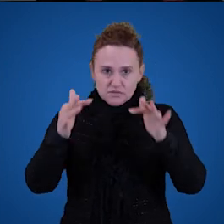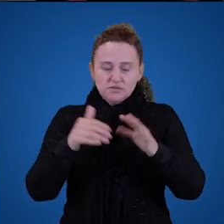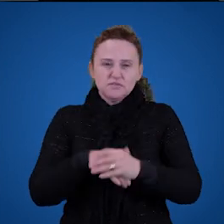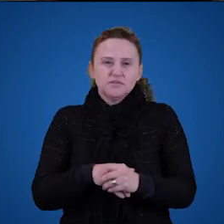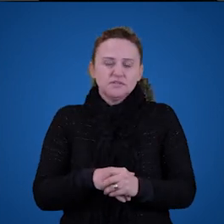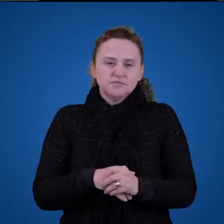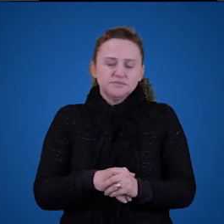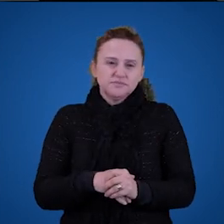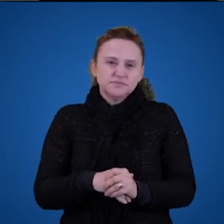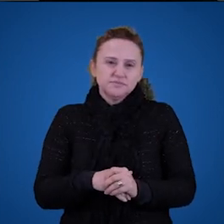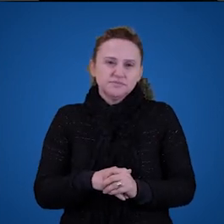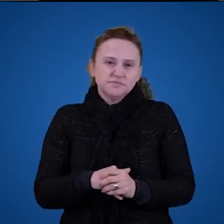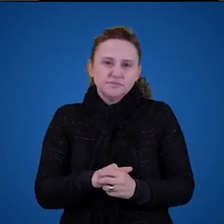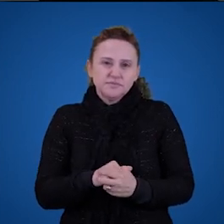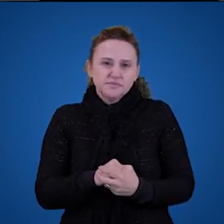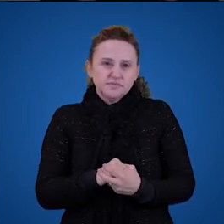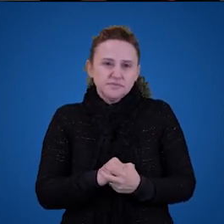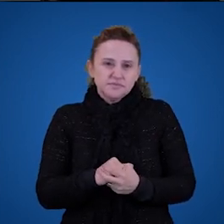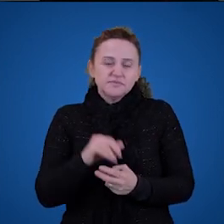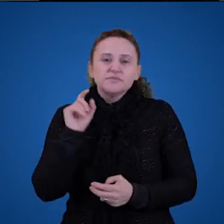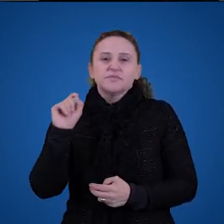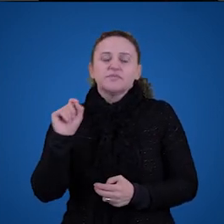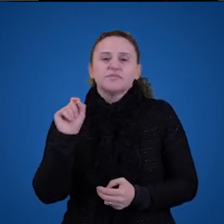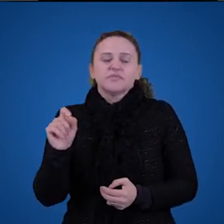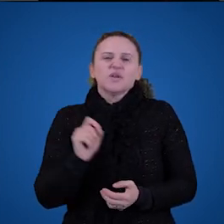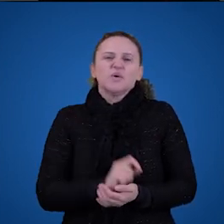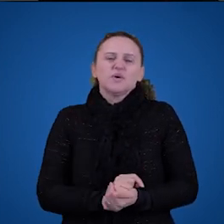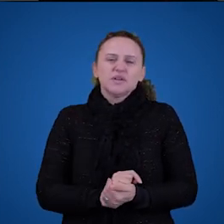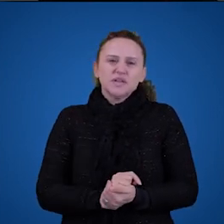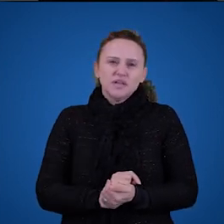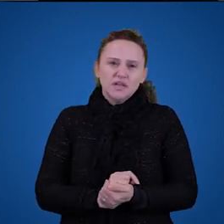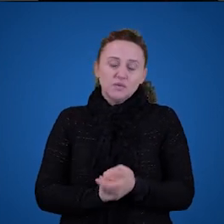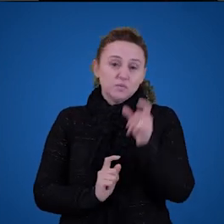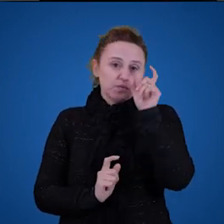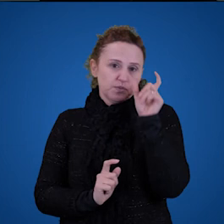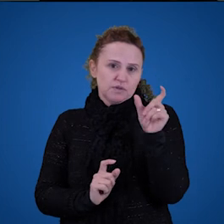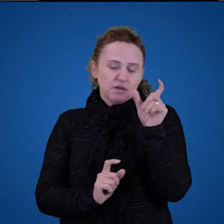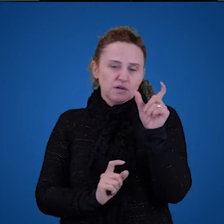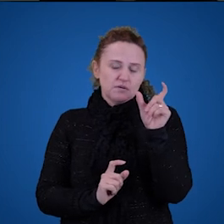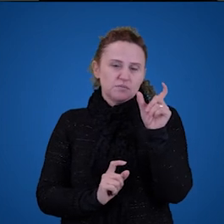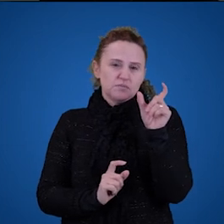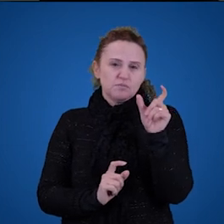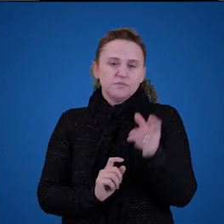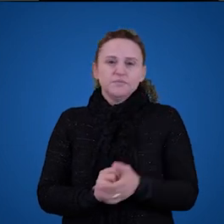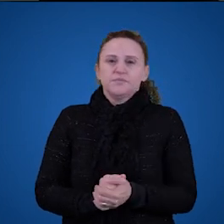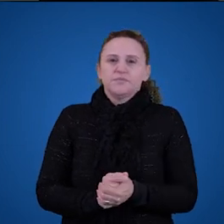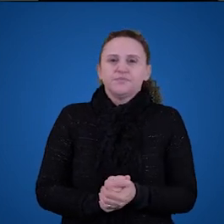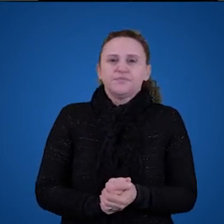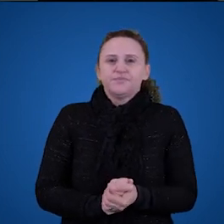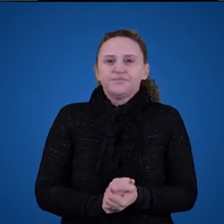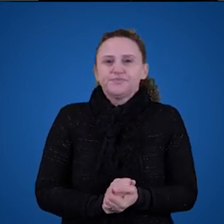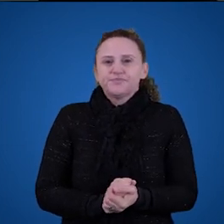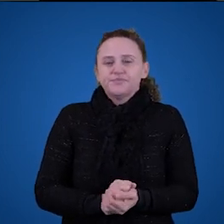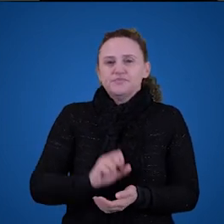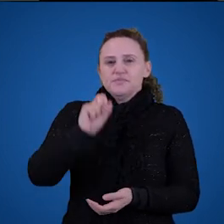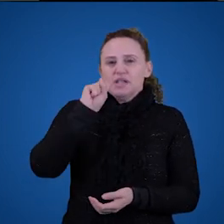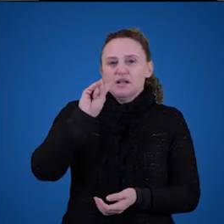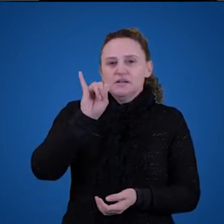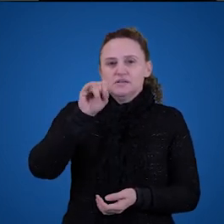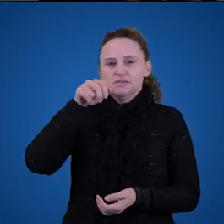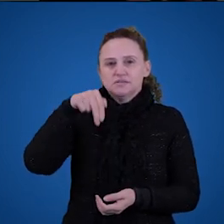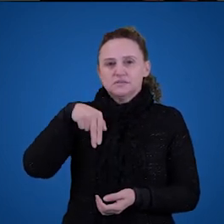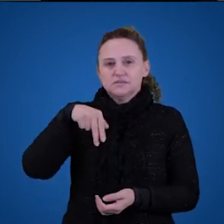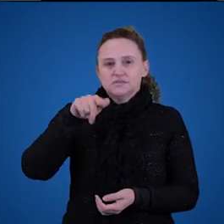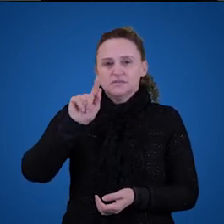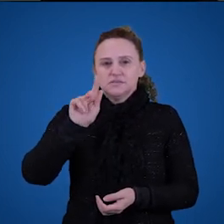chamar de termos singulares. Mas que bicho é esse? O que é um termo singular? Então, o termo é chamado singular se, somente,